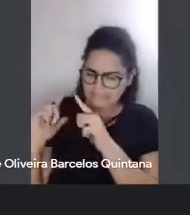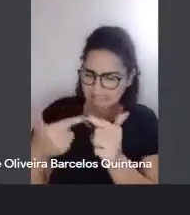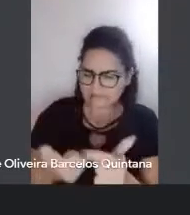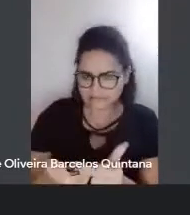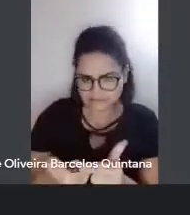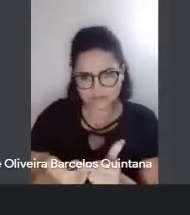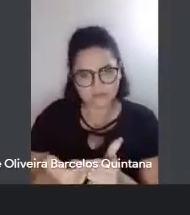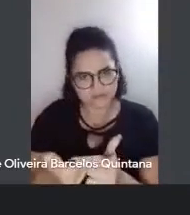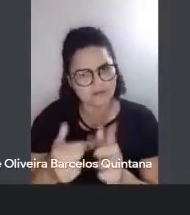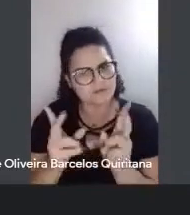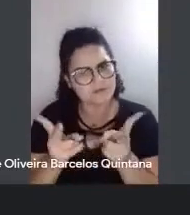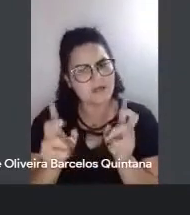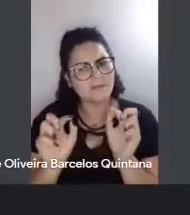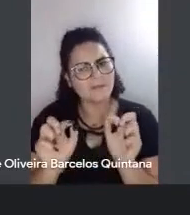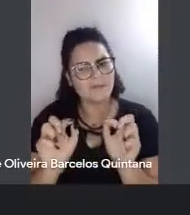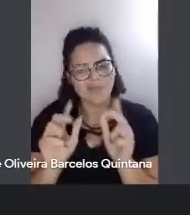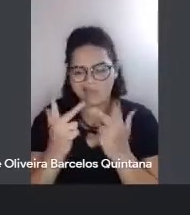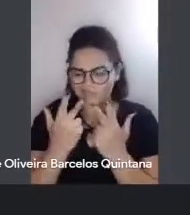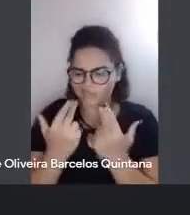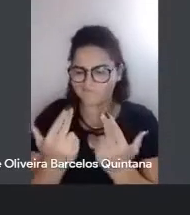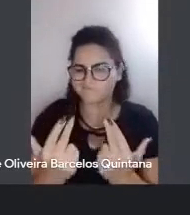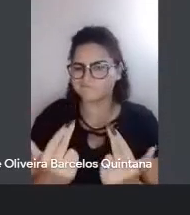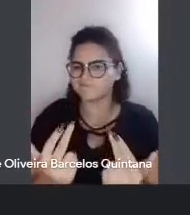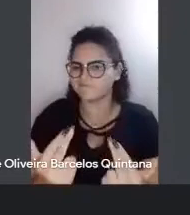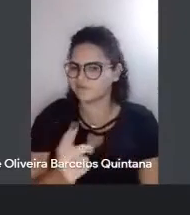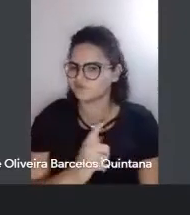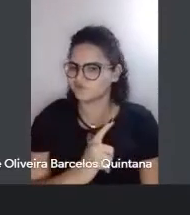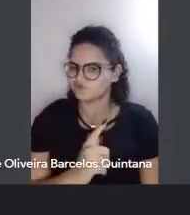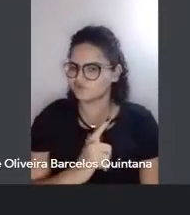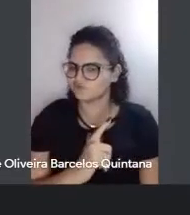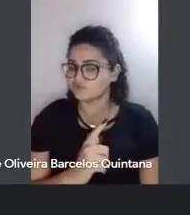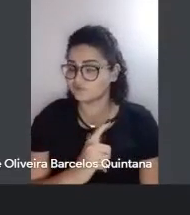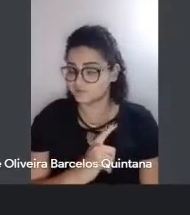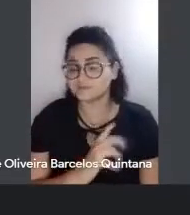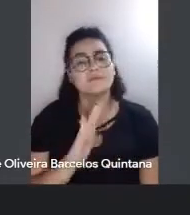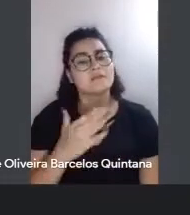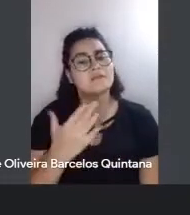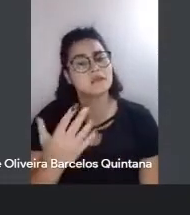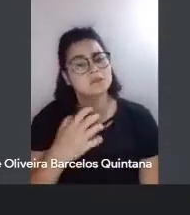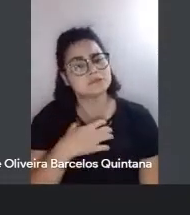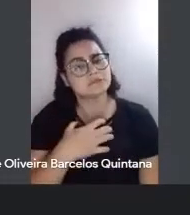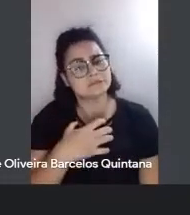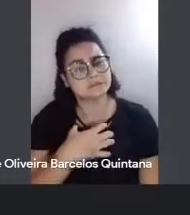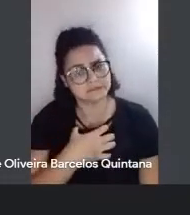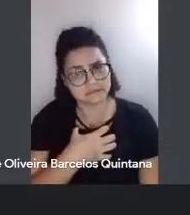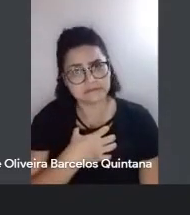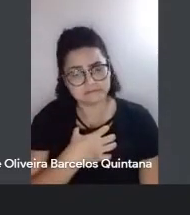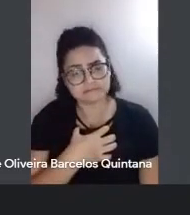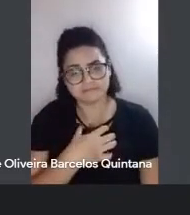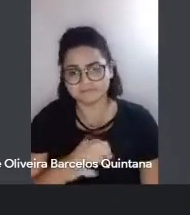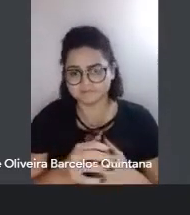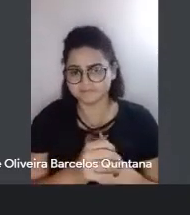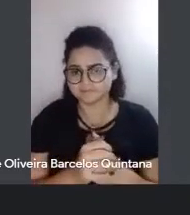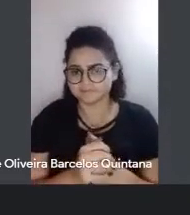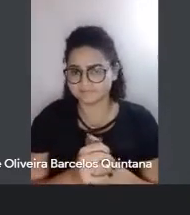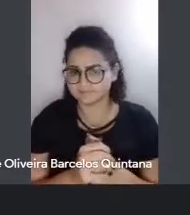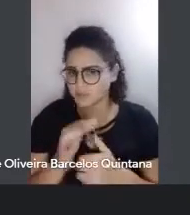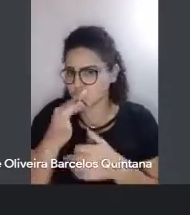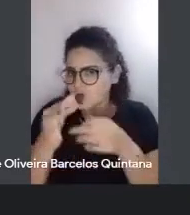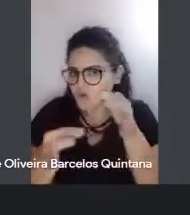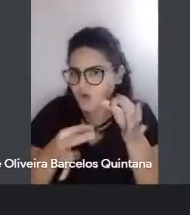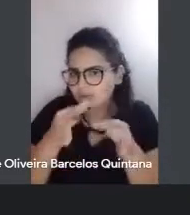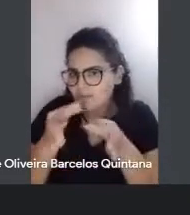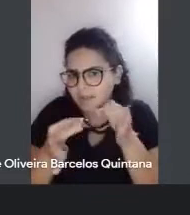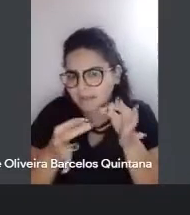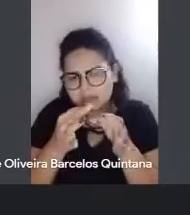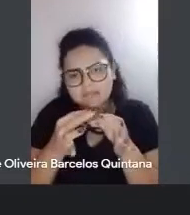sempre uma novidade. E aí, eu fiquei impressionada, ela comentando, a Terra,